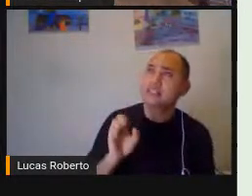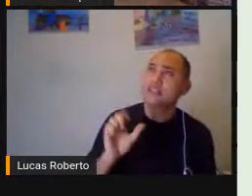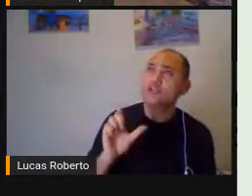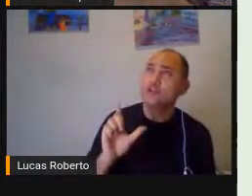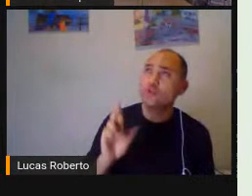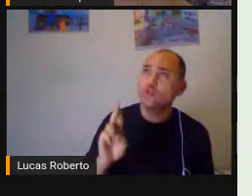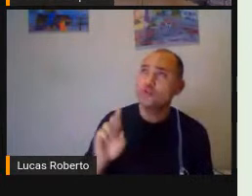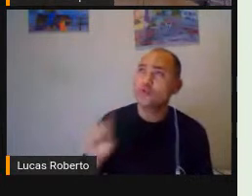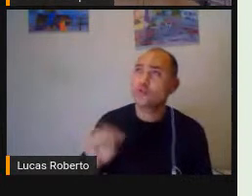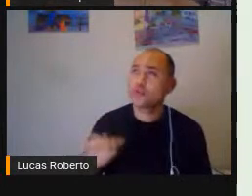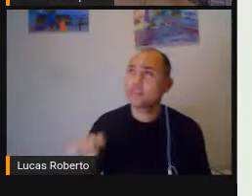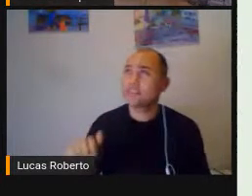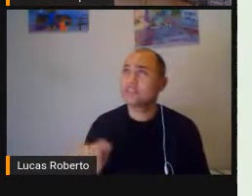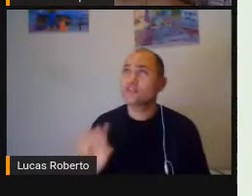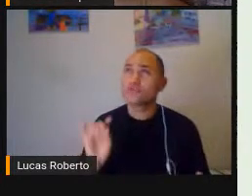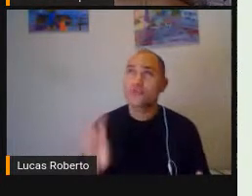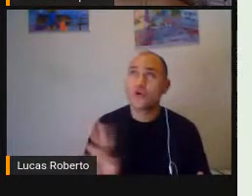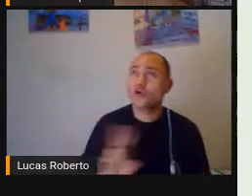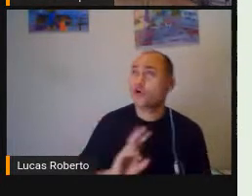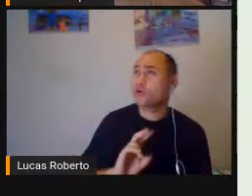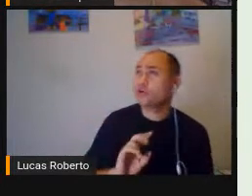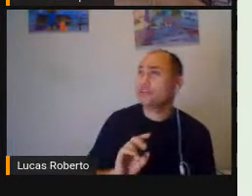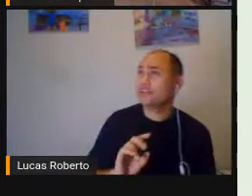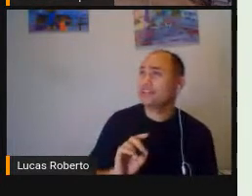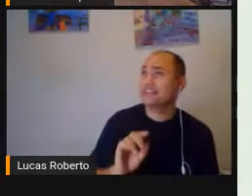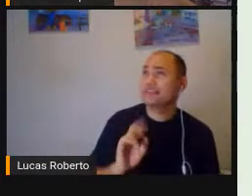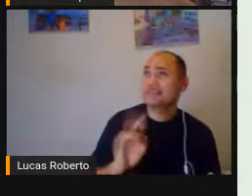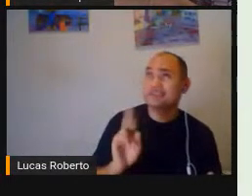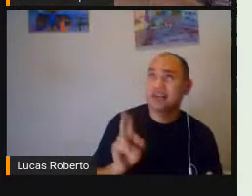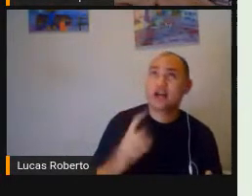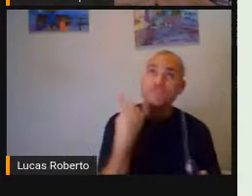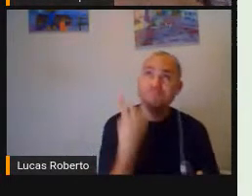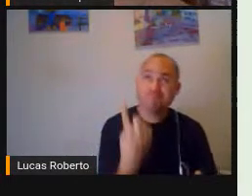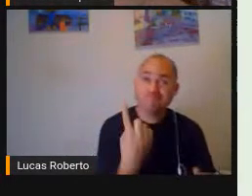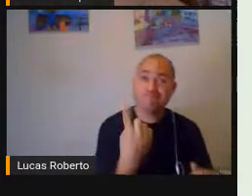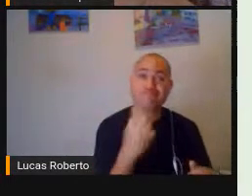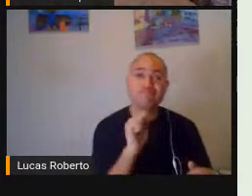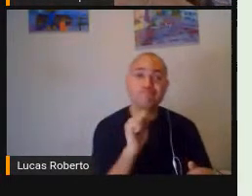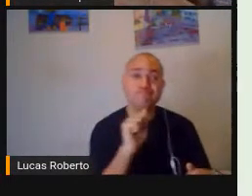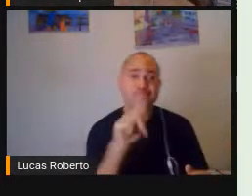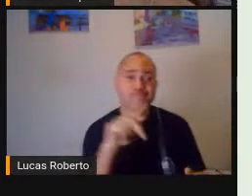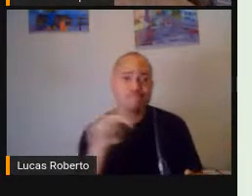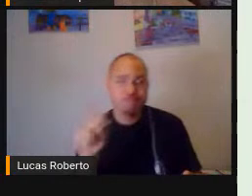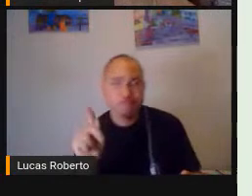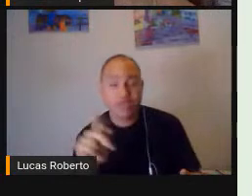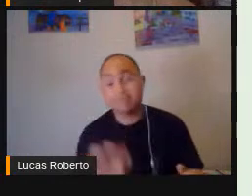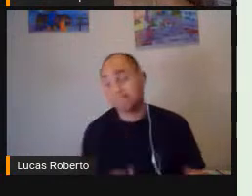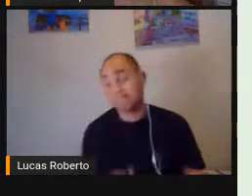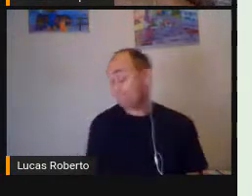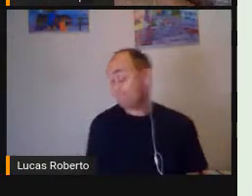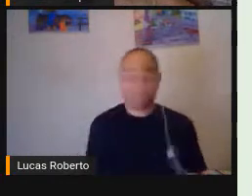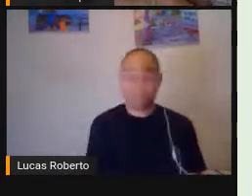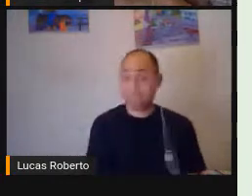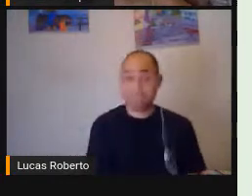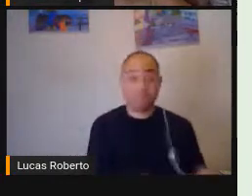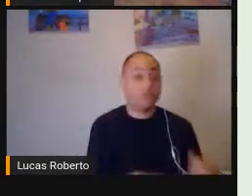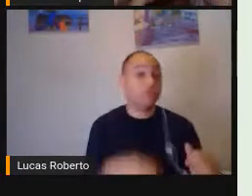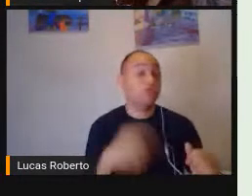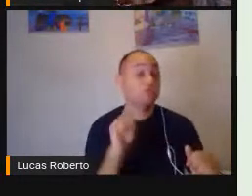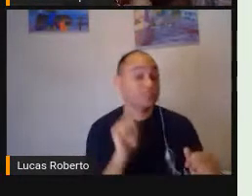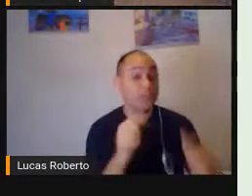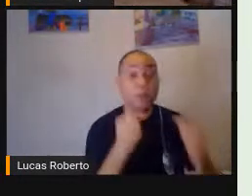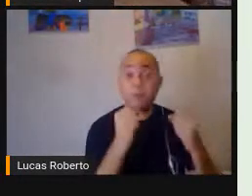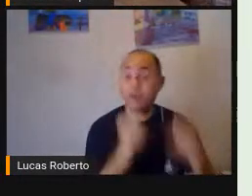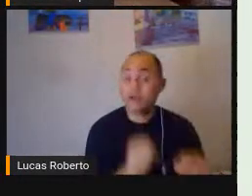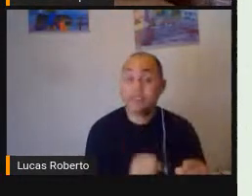Utilizando uma Uma plataforma Né Pra produzir isso Não A gente pode Criar um jogo Uma caça ao tesouro Que